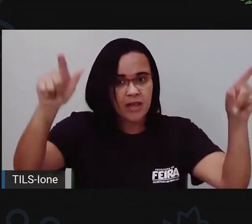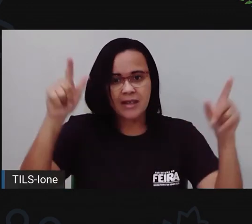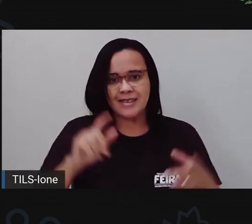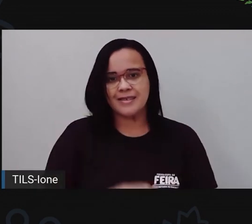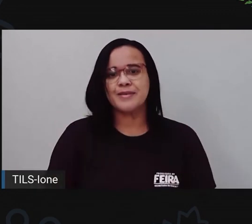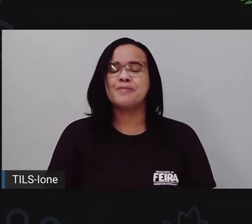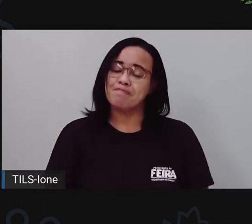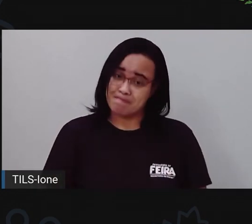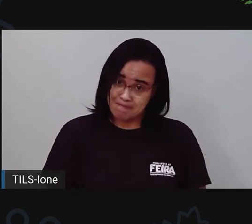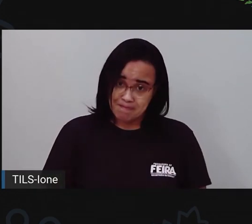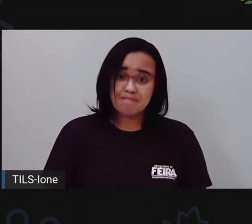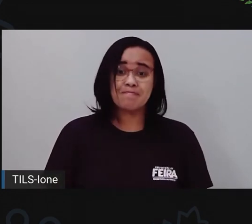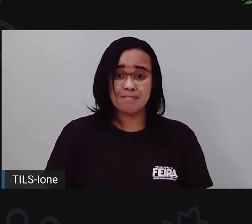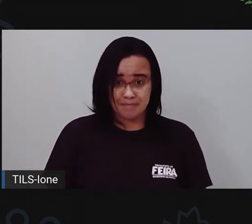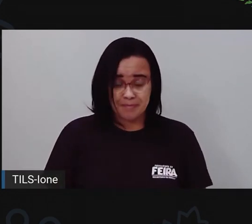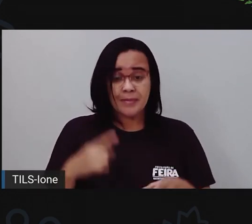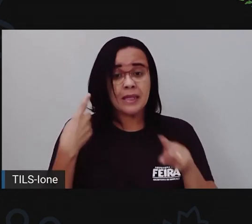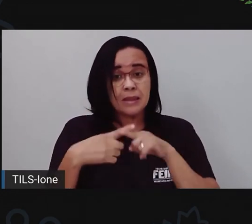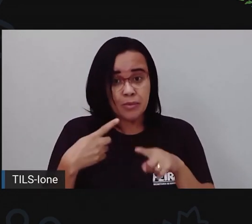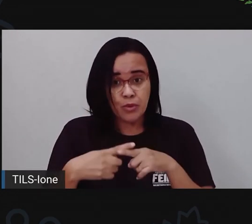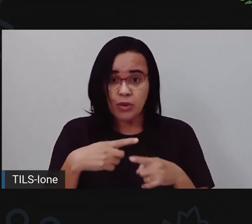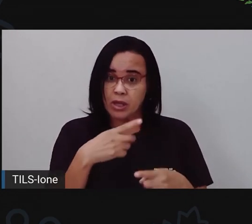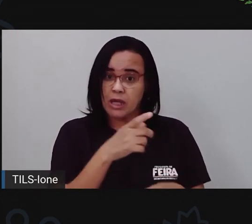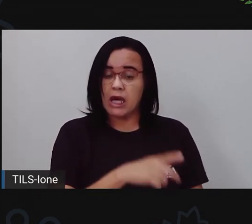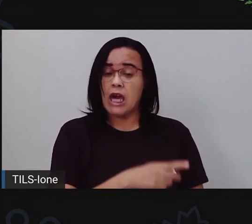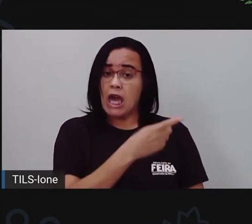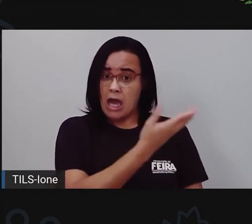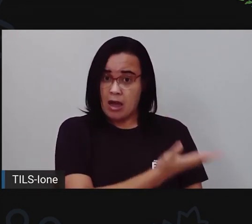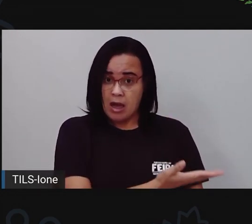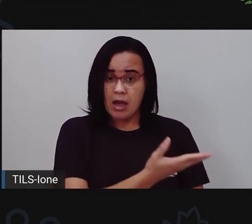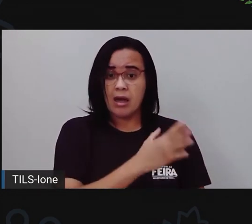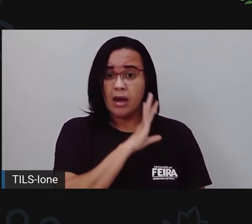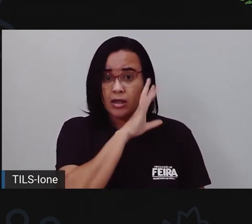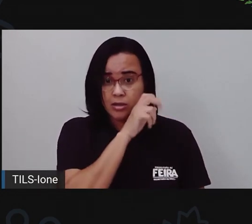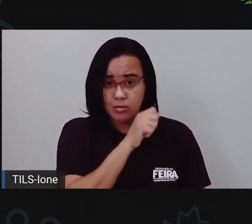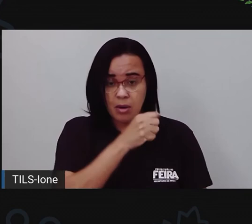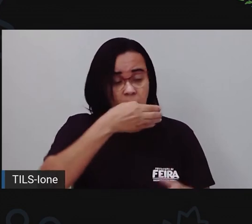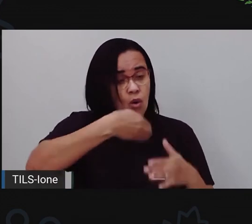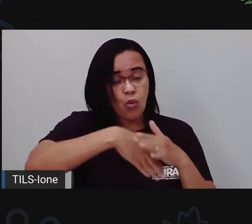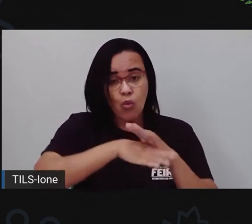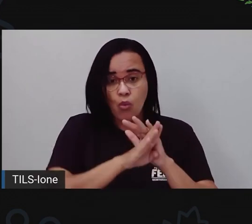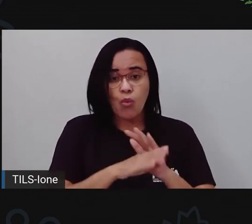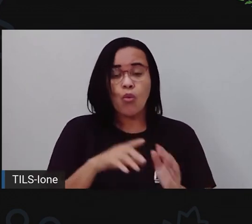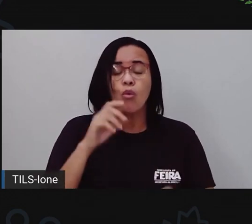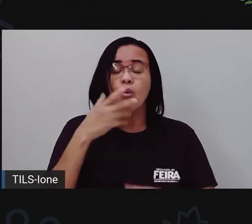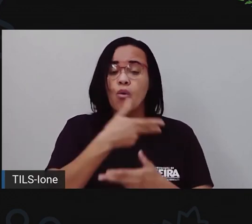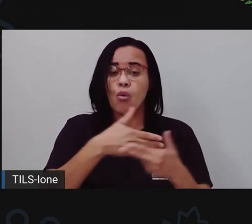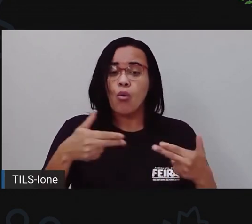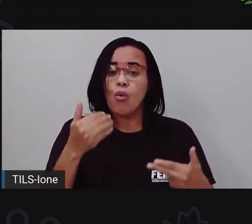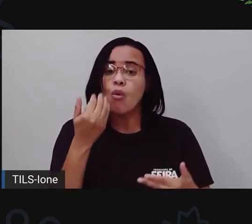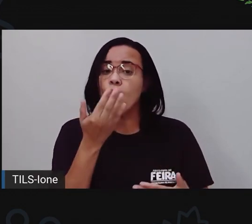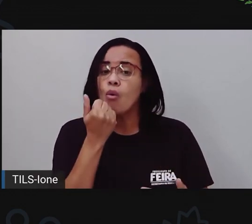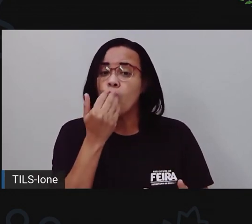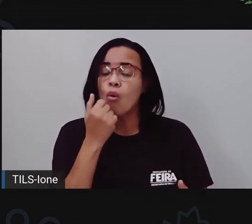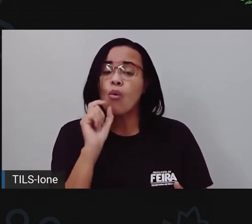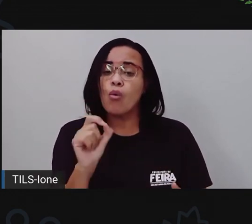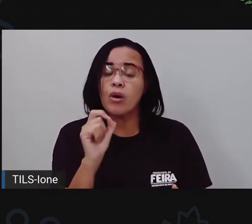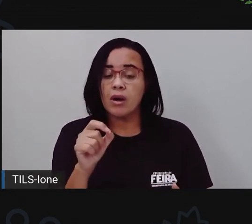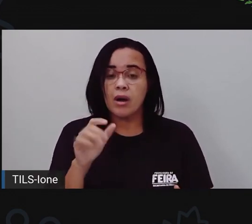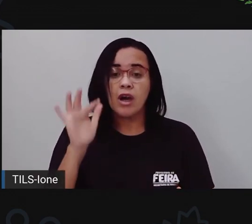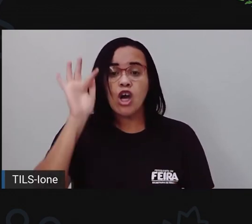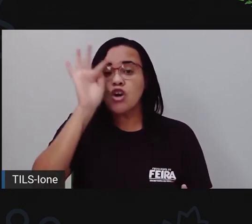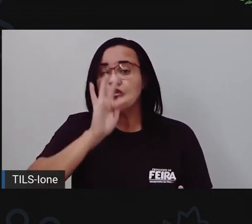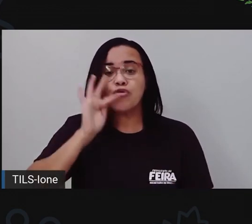Estão acostumados a comer frutas, né? Que encontram na natureza. Eles não estão acostumados a comer comida de nós, seres humanos, nem ração.